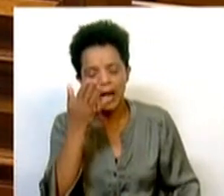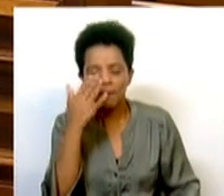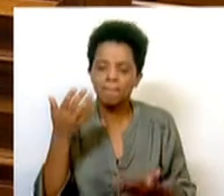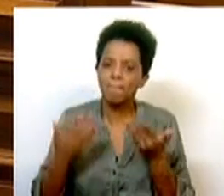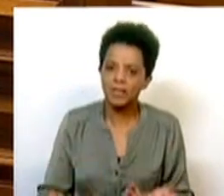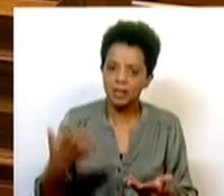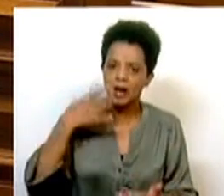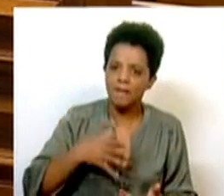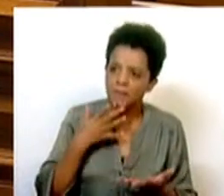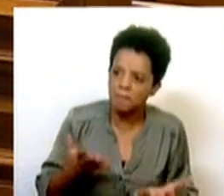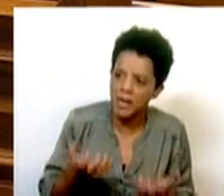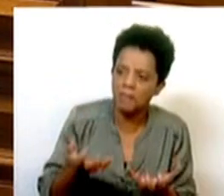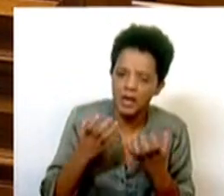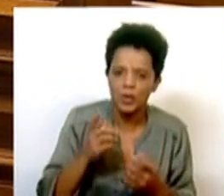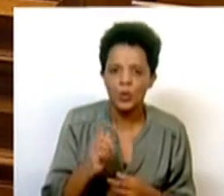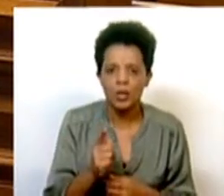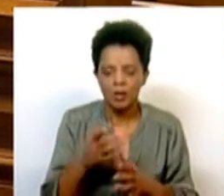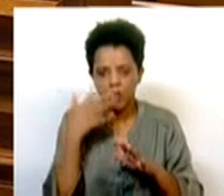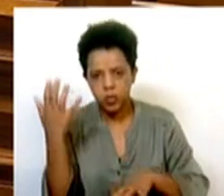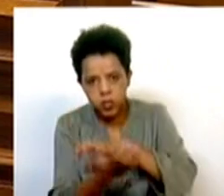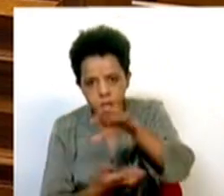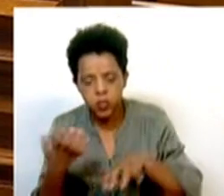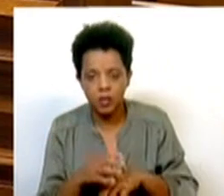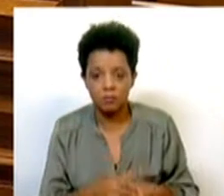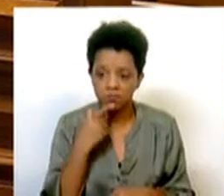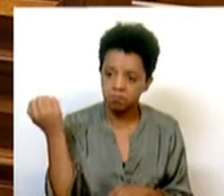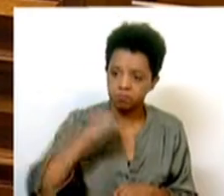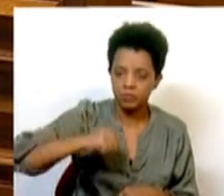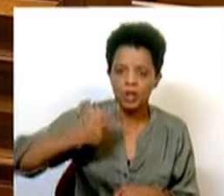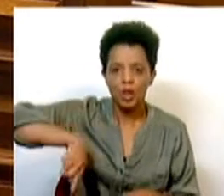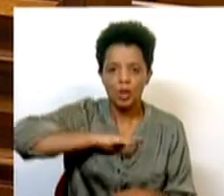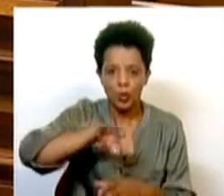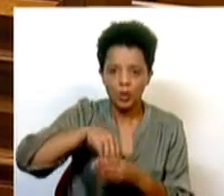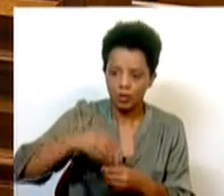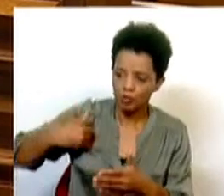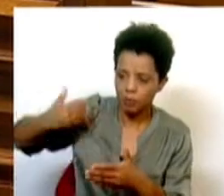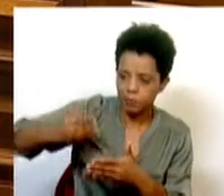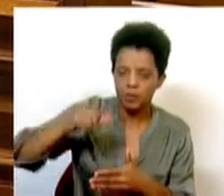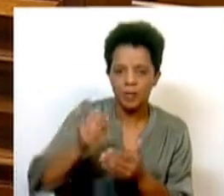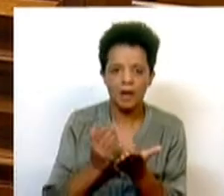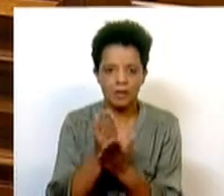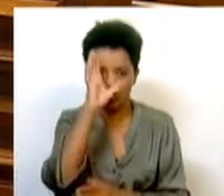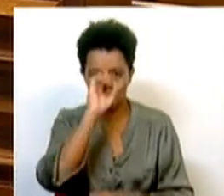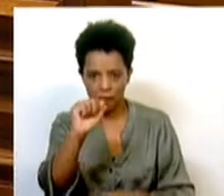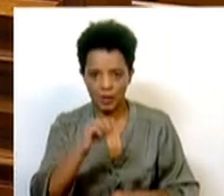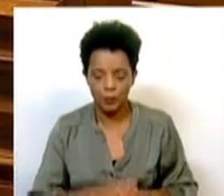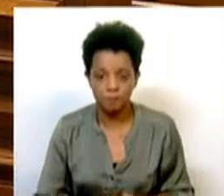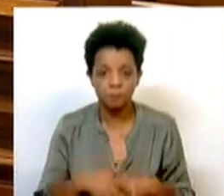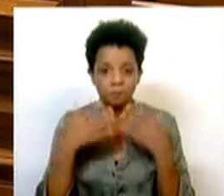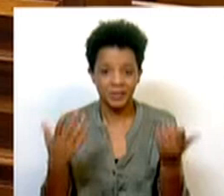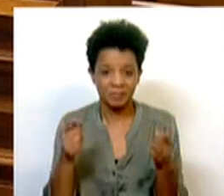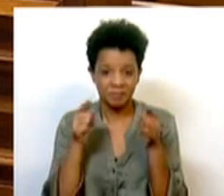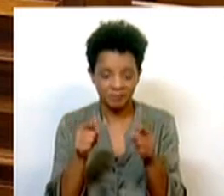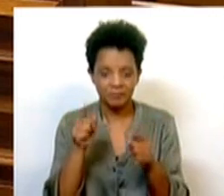presente que quer muito que seja caótico, ignorando o nosso contexto e ignorando os avanços do Governo. Por isso,